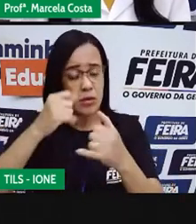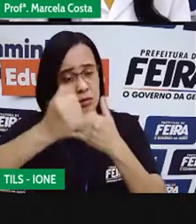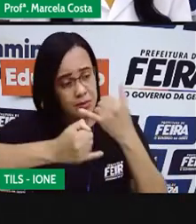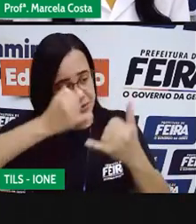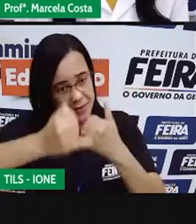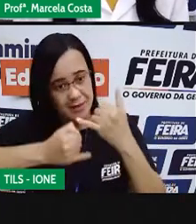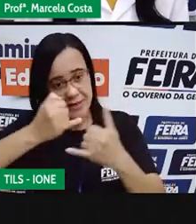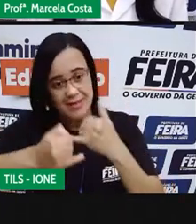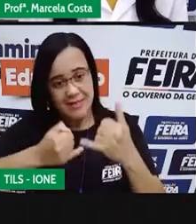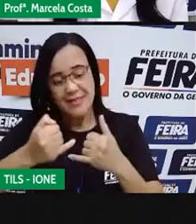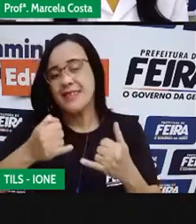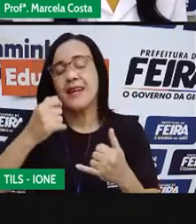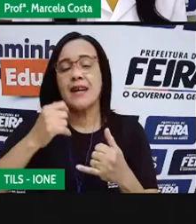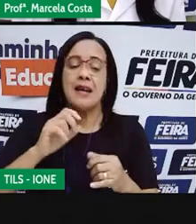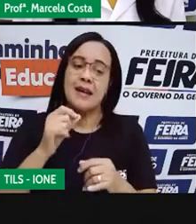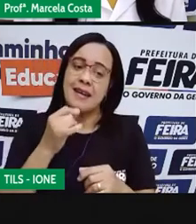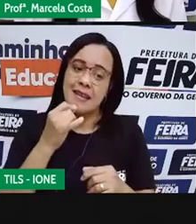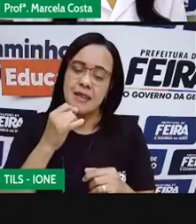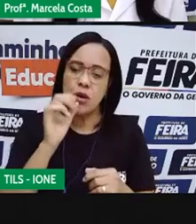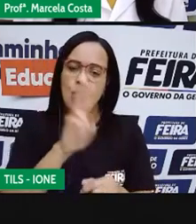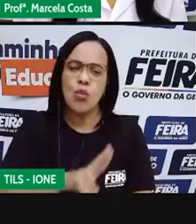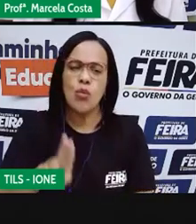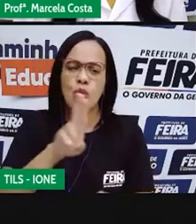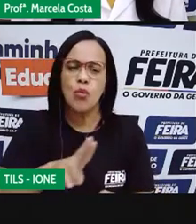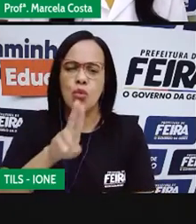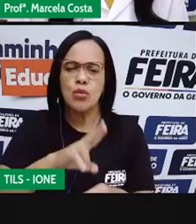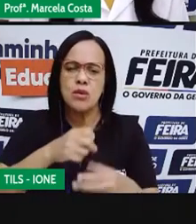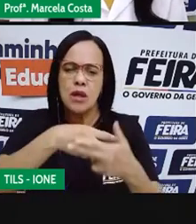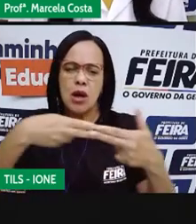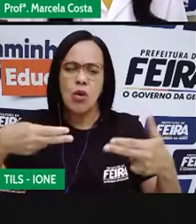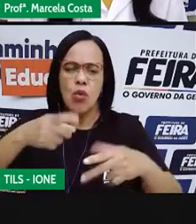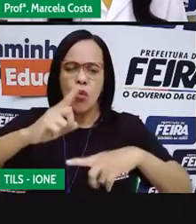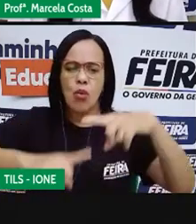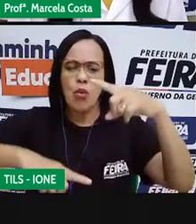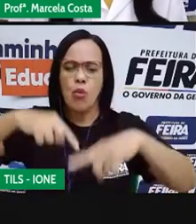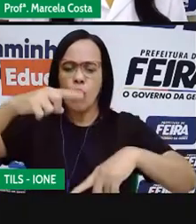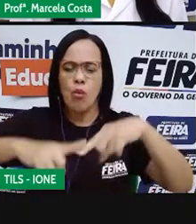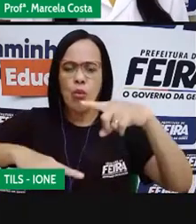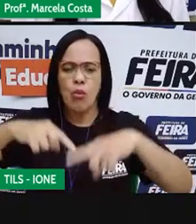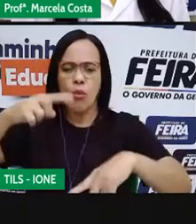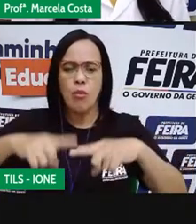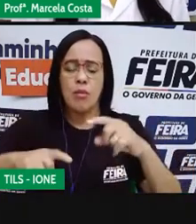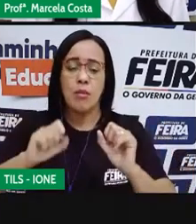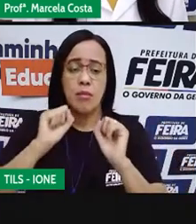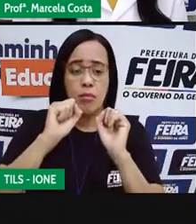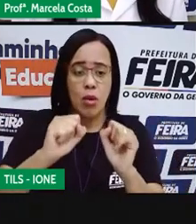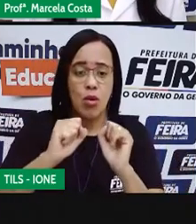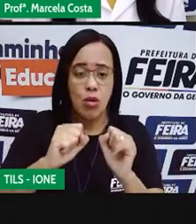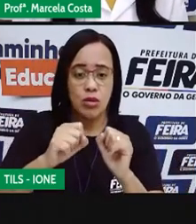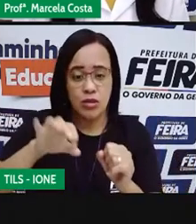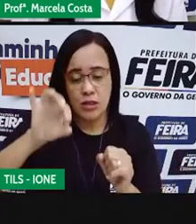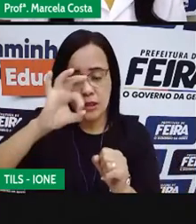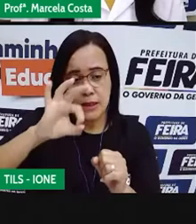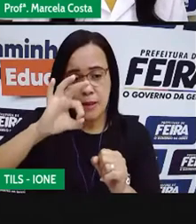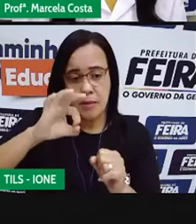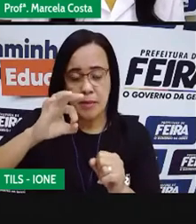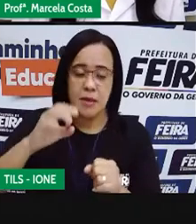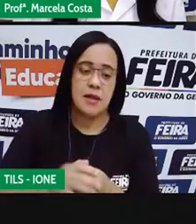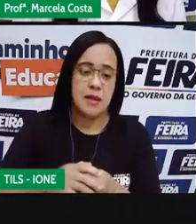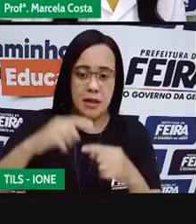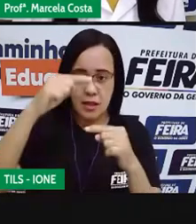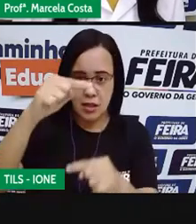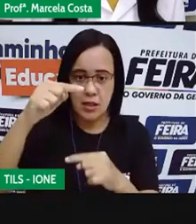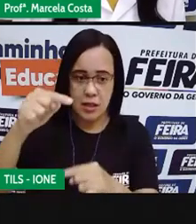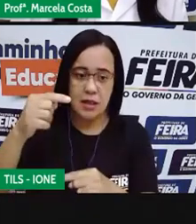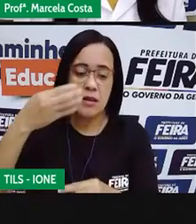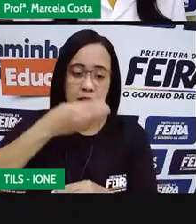diferentes para confeccionar a pescaria. Por exemplo, ela pode ser feita com tampinhas de